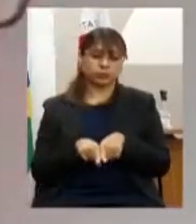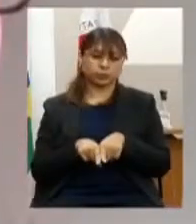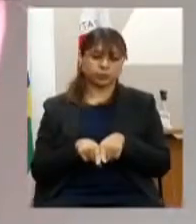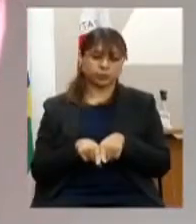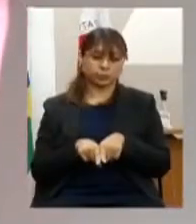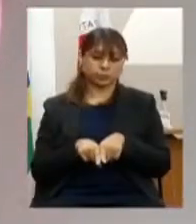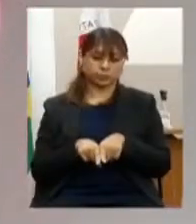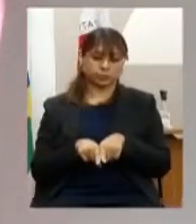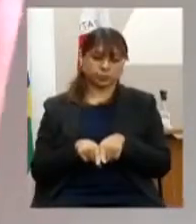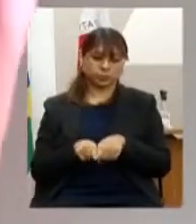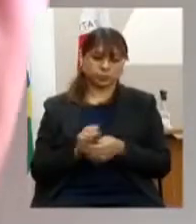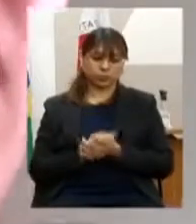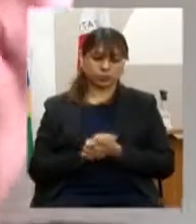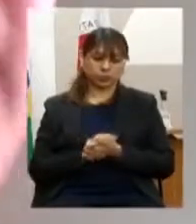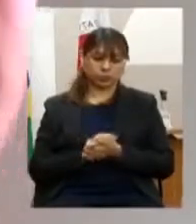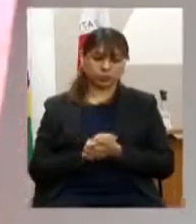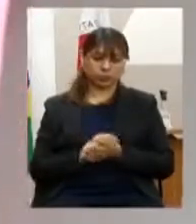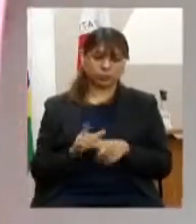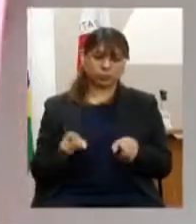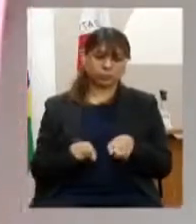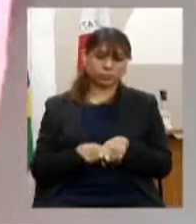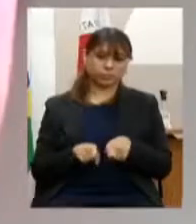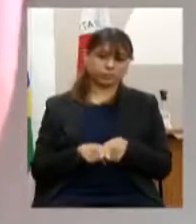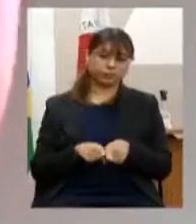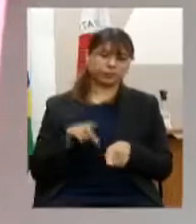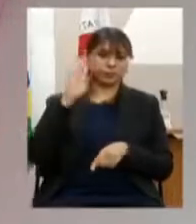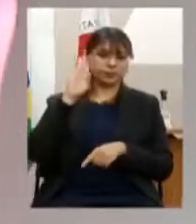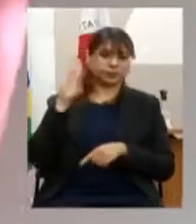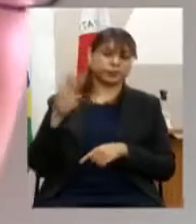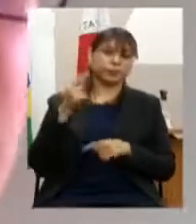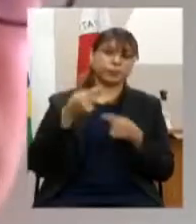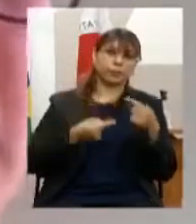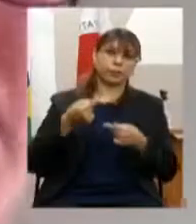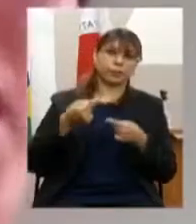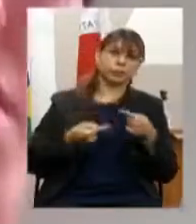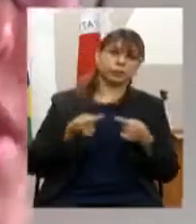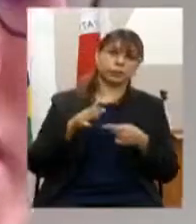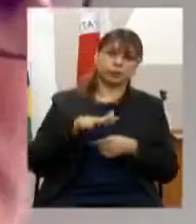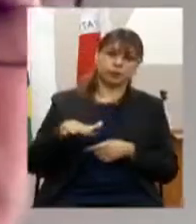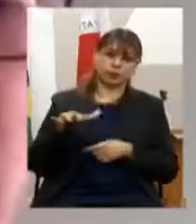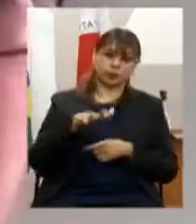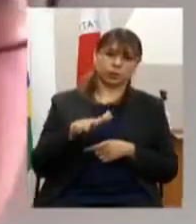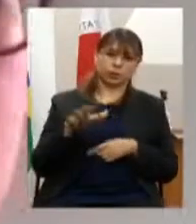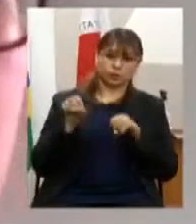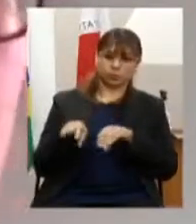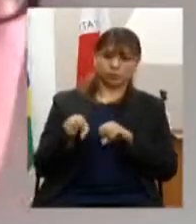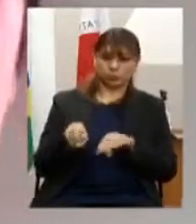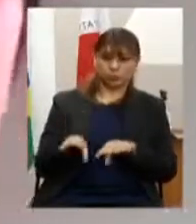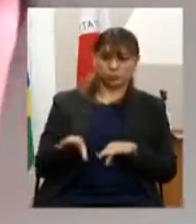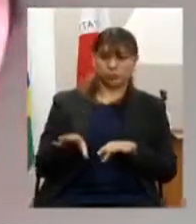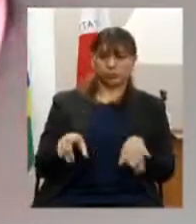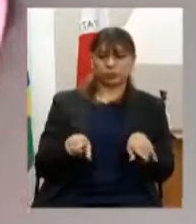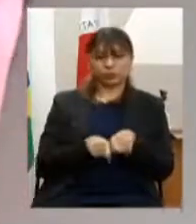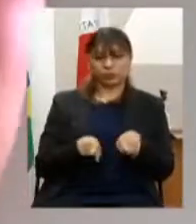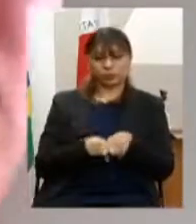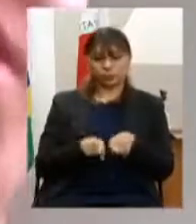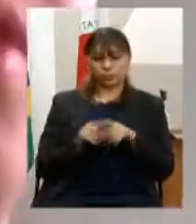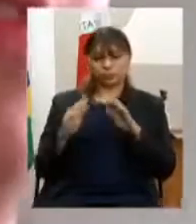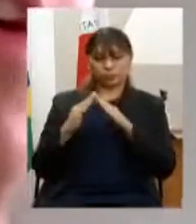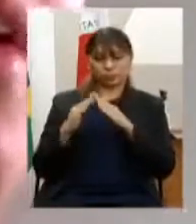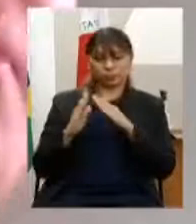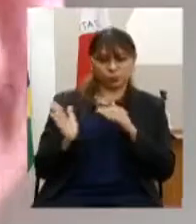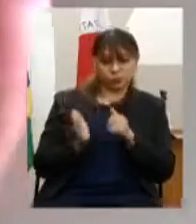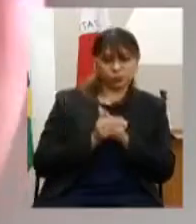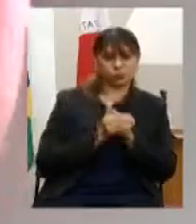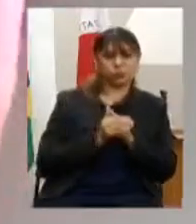e dialoga mais fortemente com a política de habitação e necessariamente com uma moradia protegida